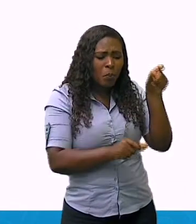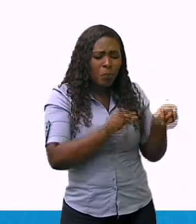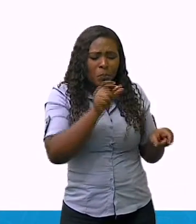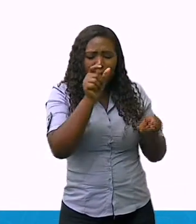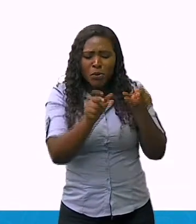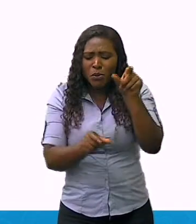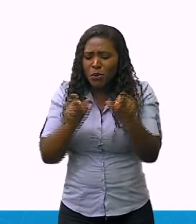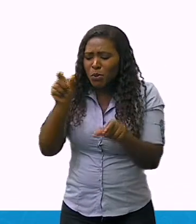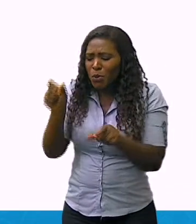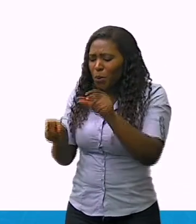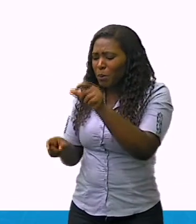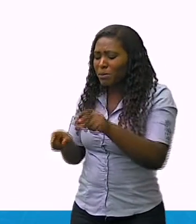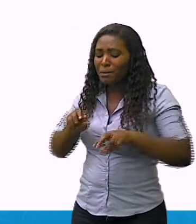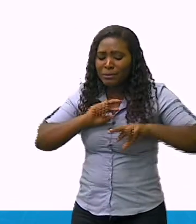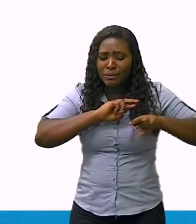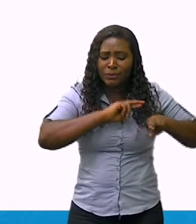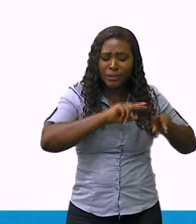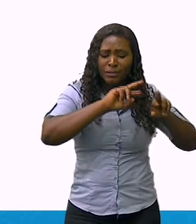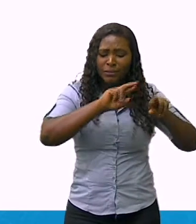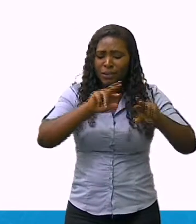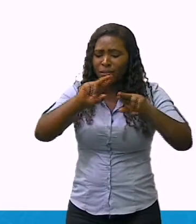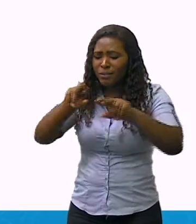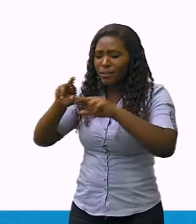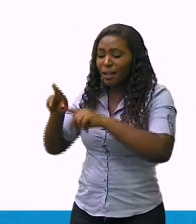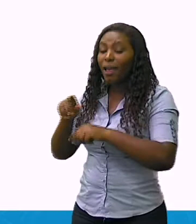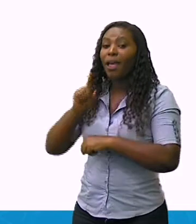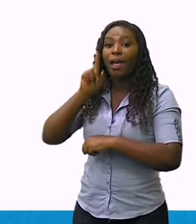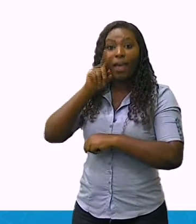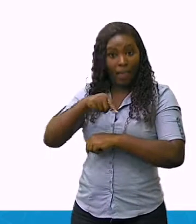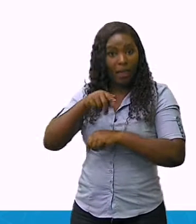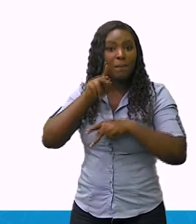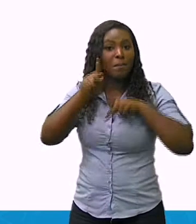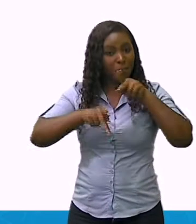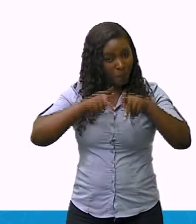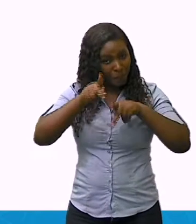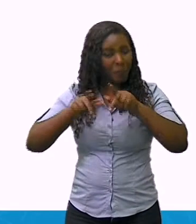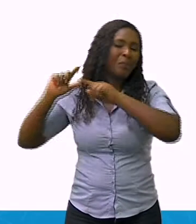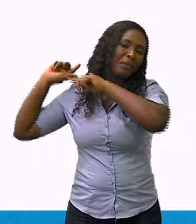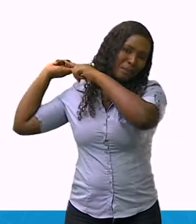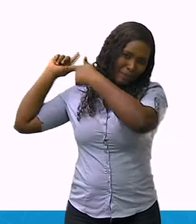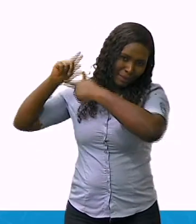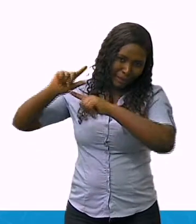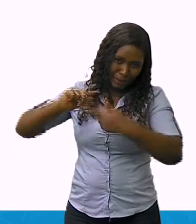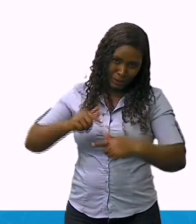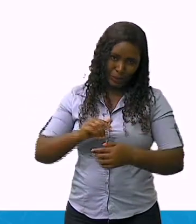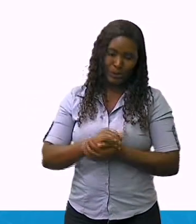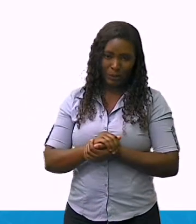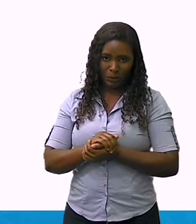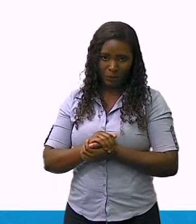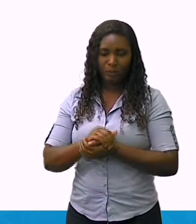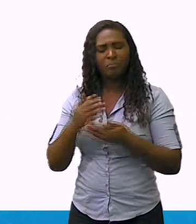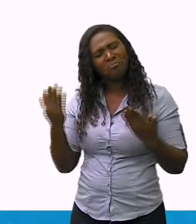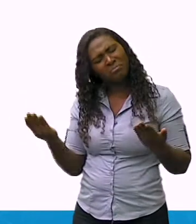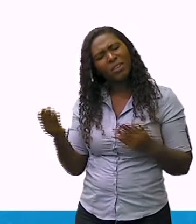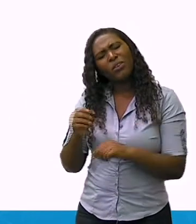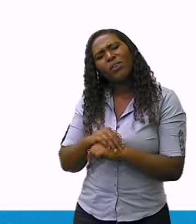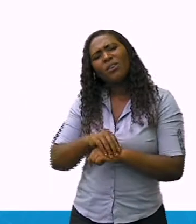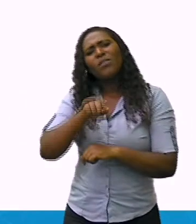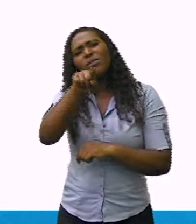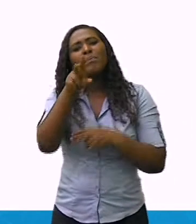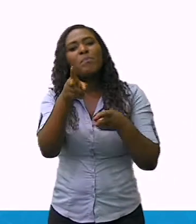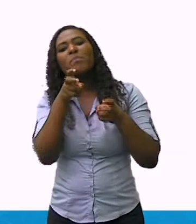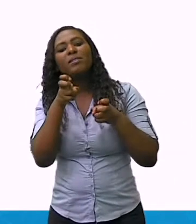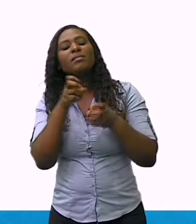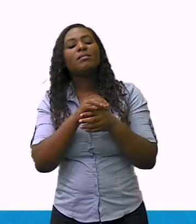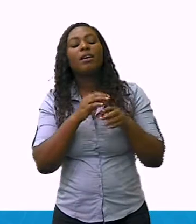que são chamados povos tradicionais. Você consegue perceber quais